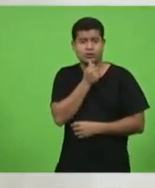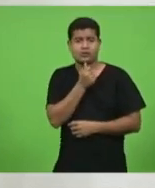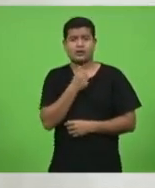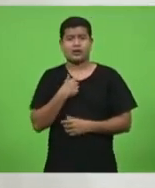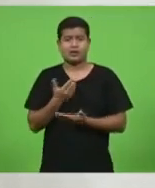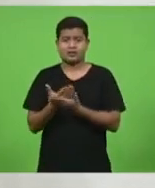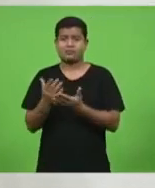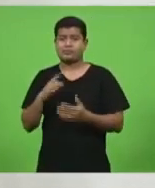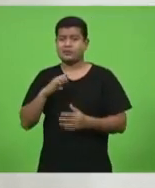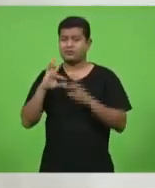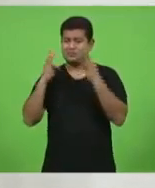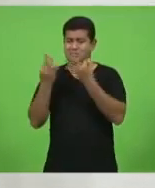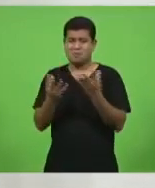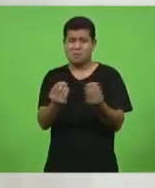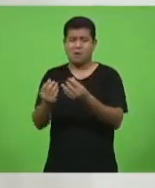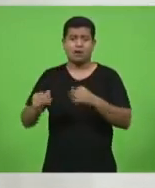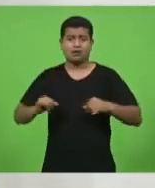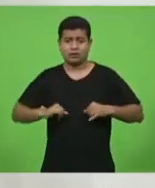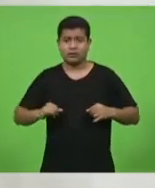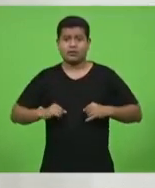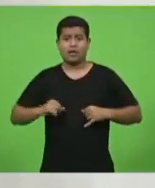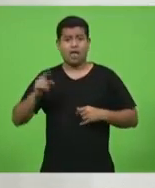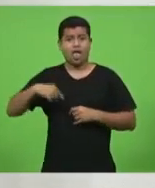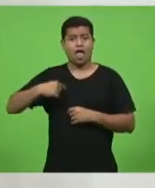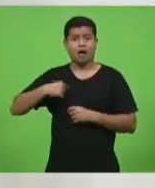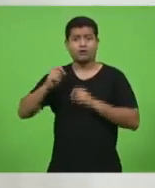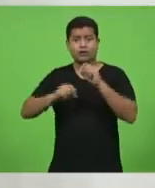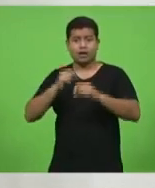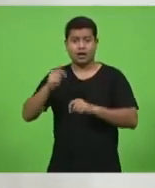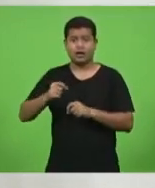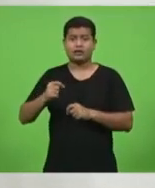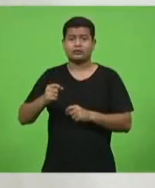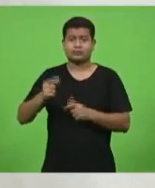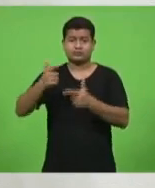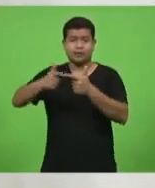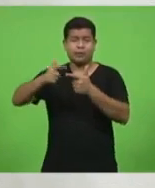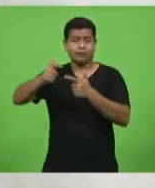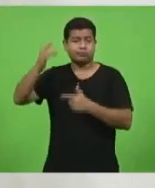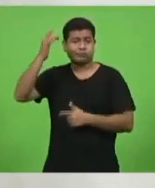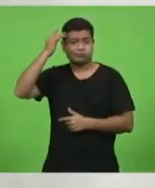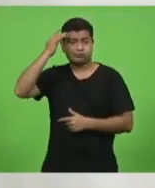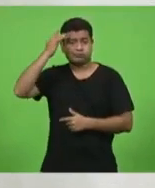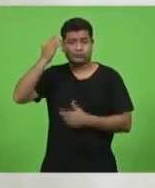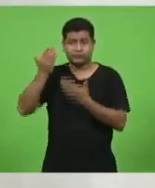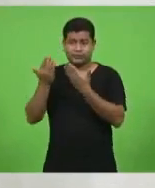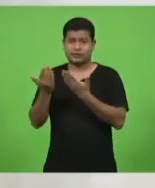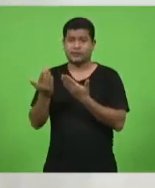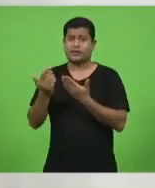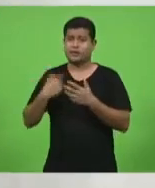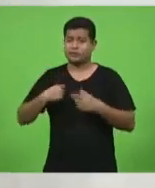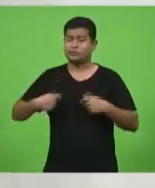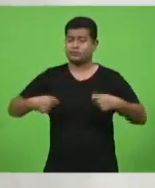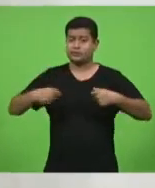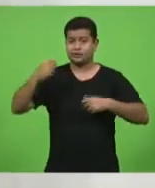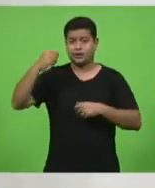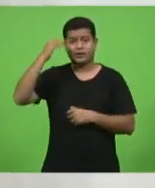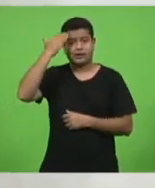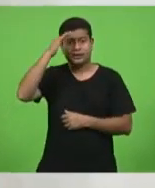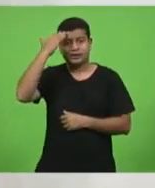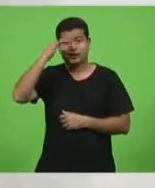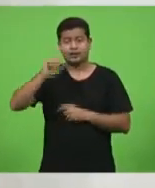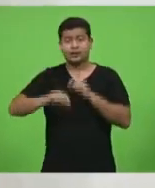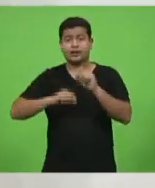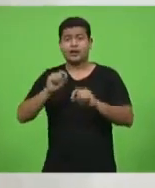que é a questão da saúde mental. A gente precisa entender que isso é reflexo de